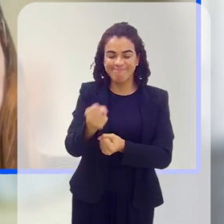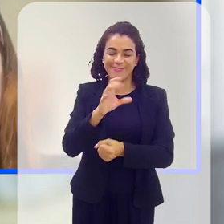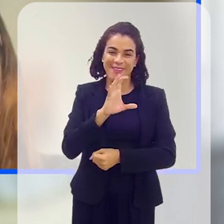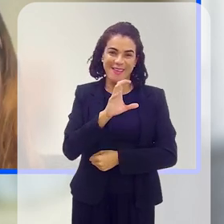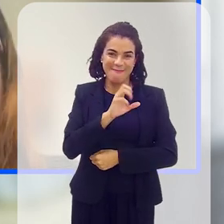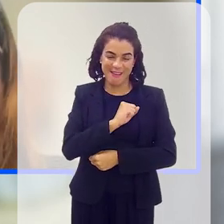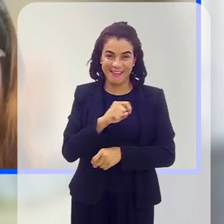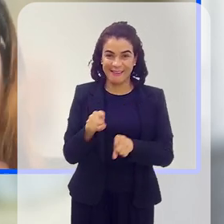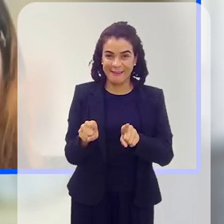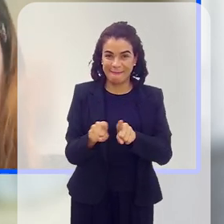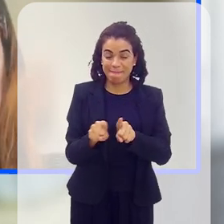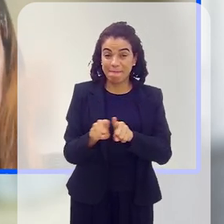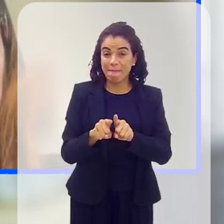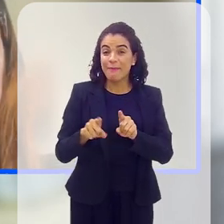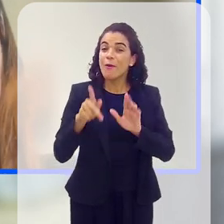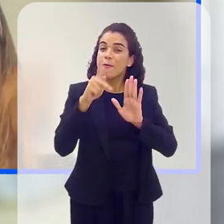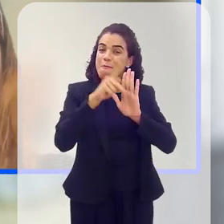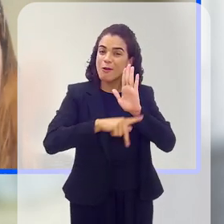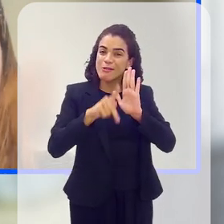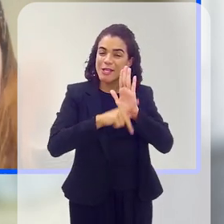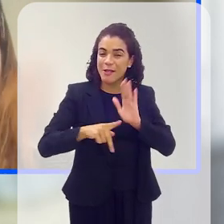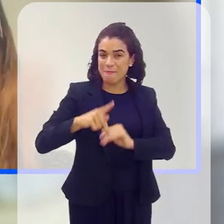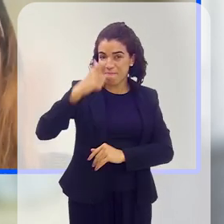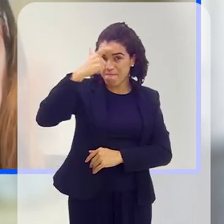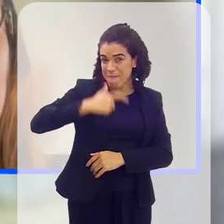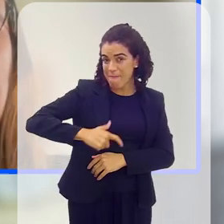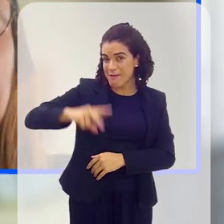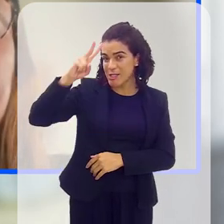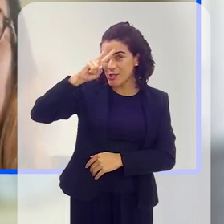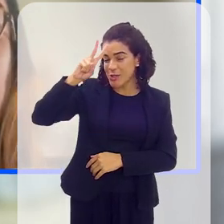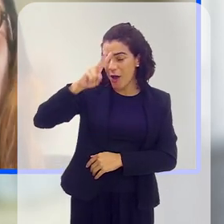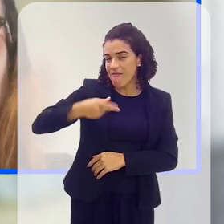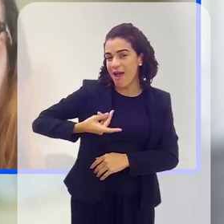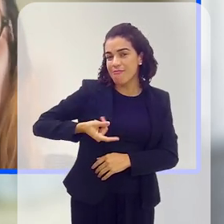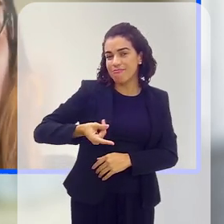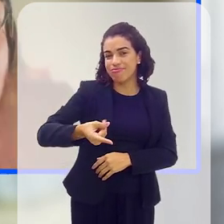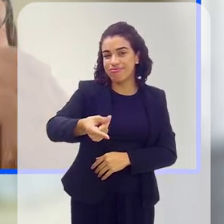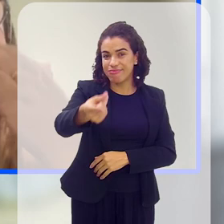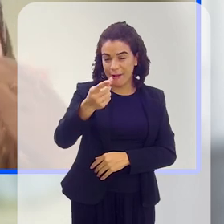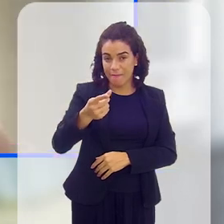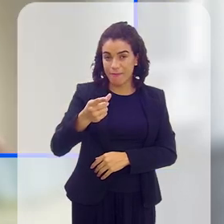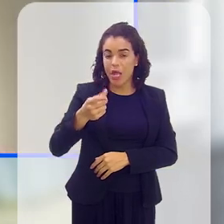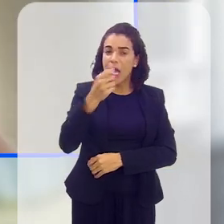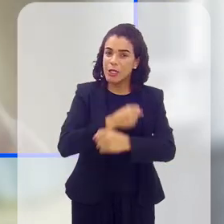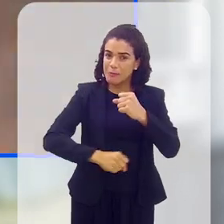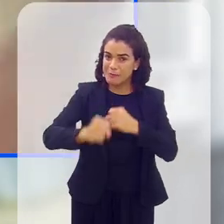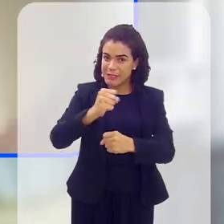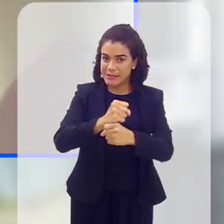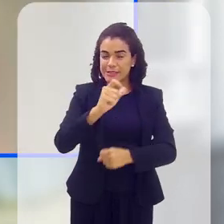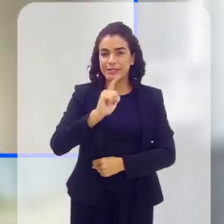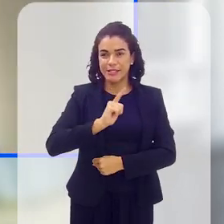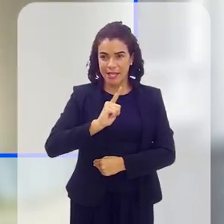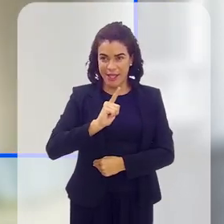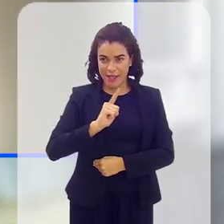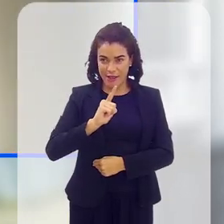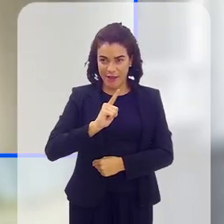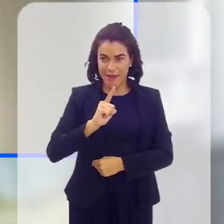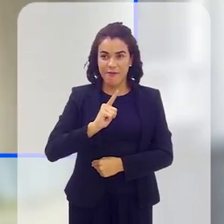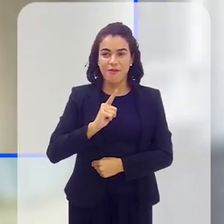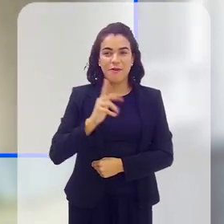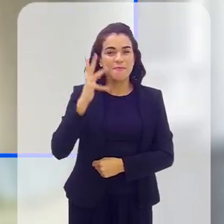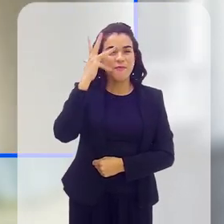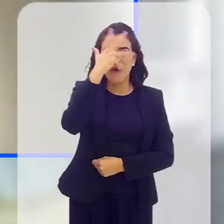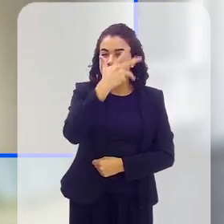Esse projeto Minha História Vai Além é uma história linda. Ano passado teve uma com o Netinho, que foi